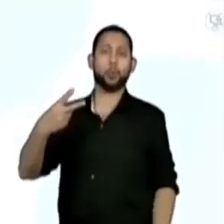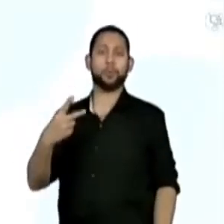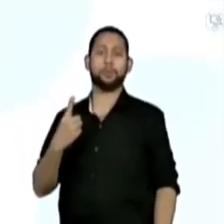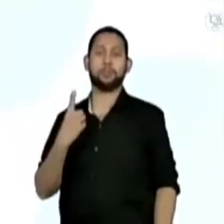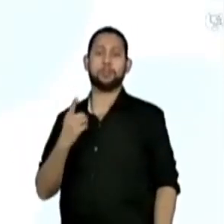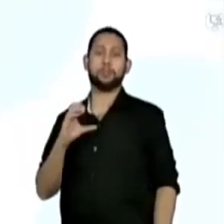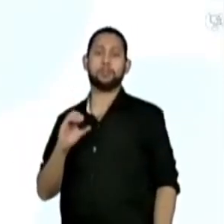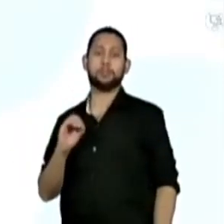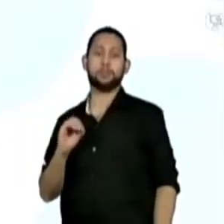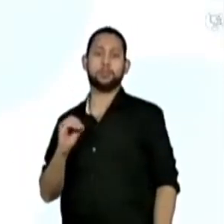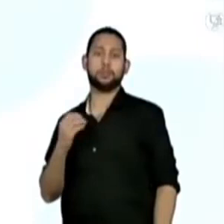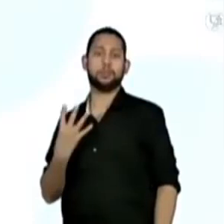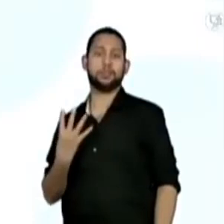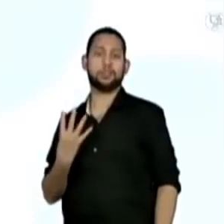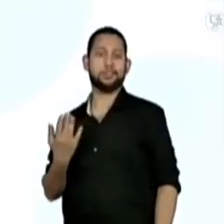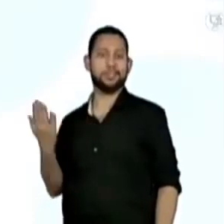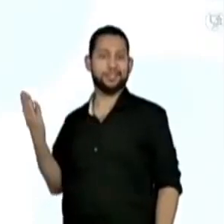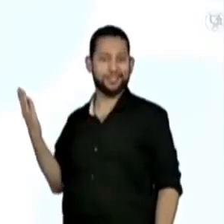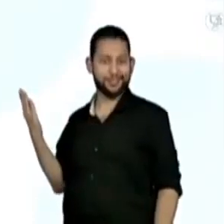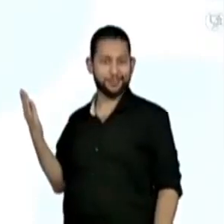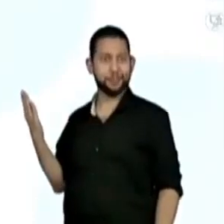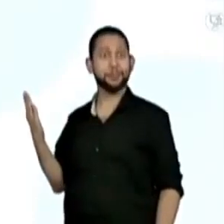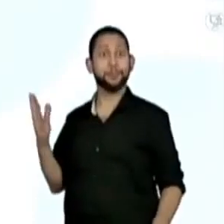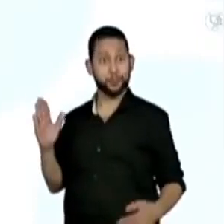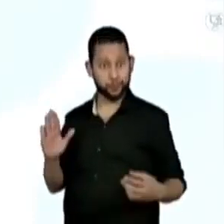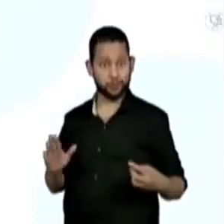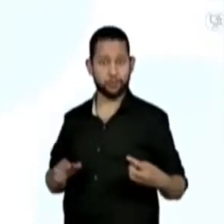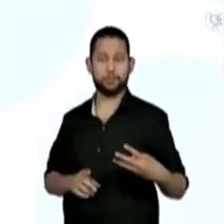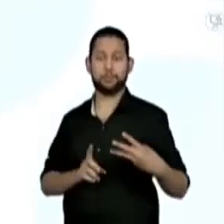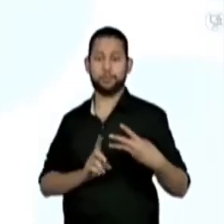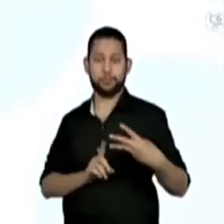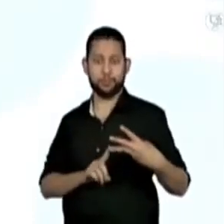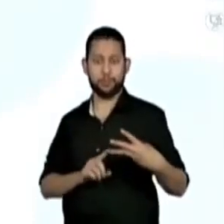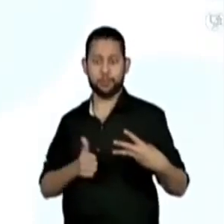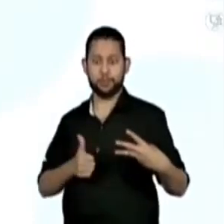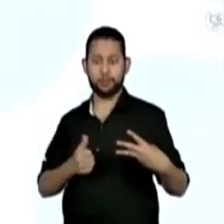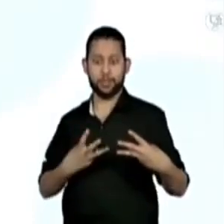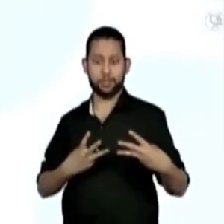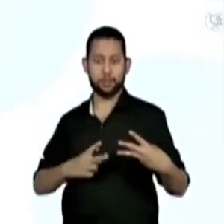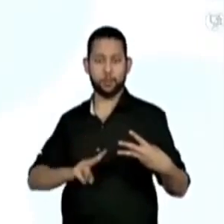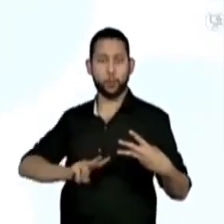de 52, que é 104.